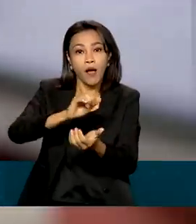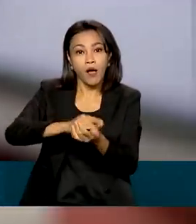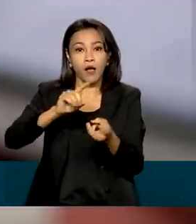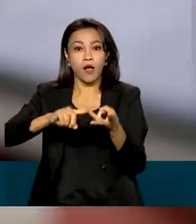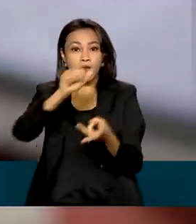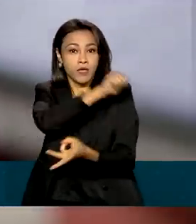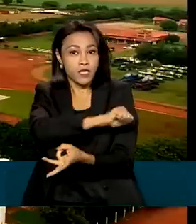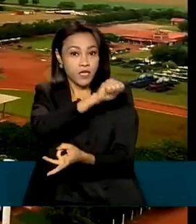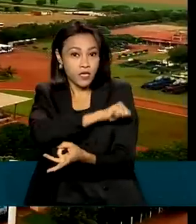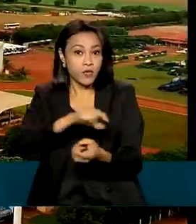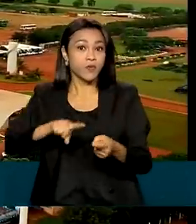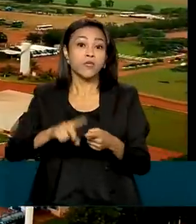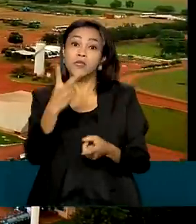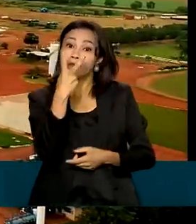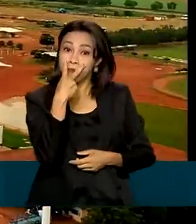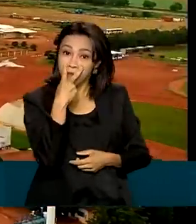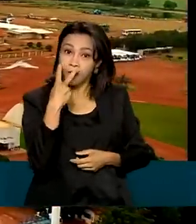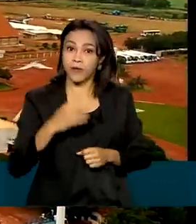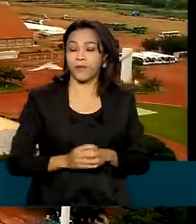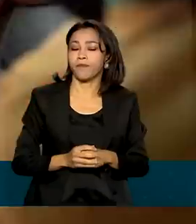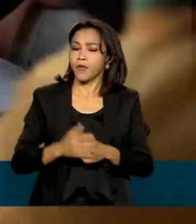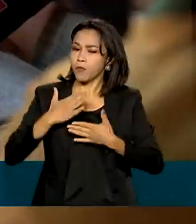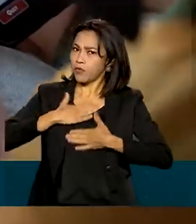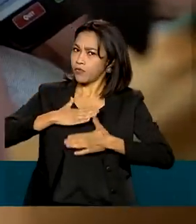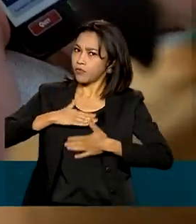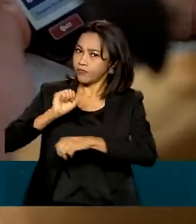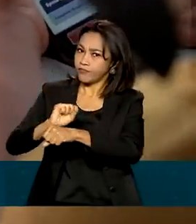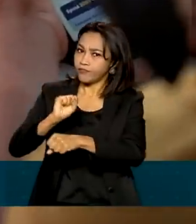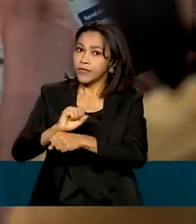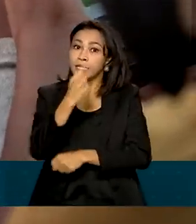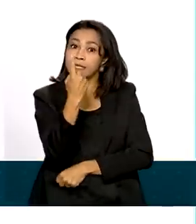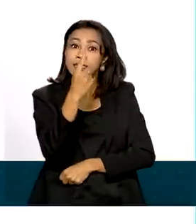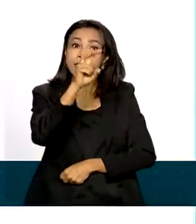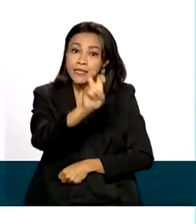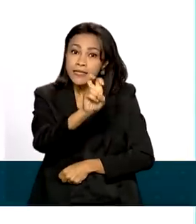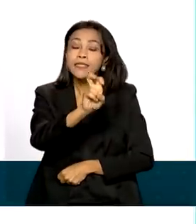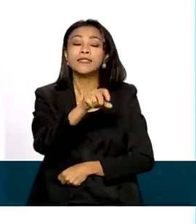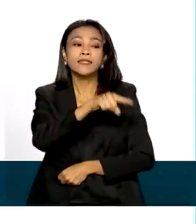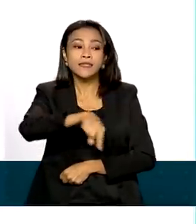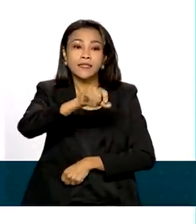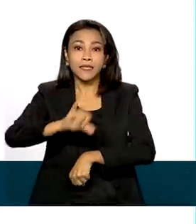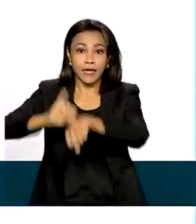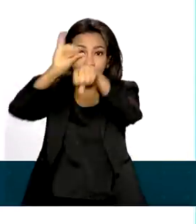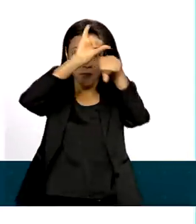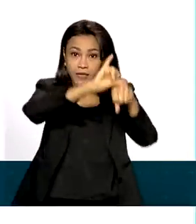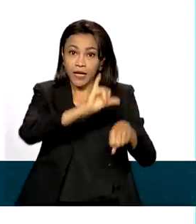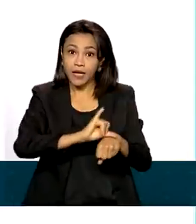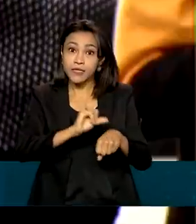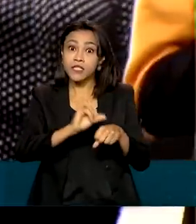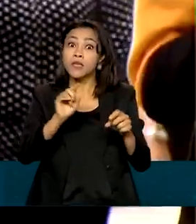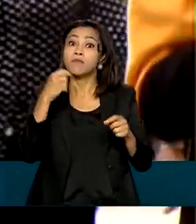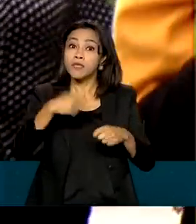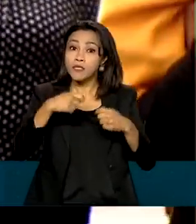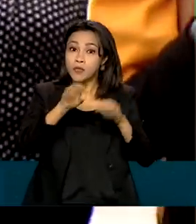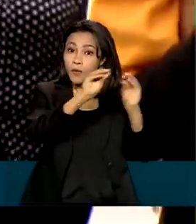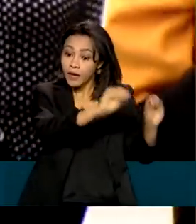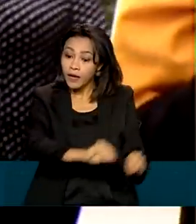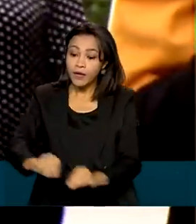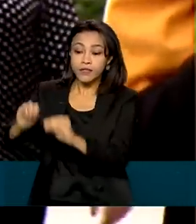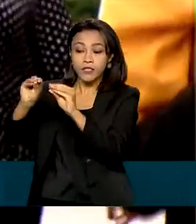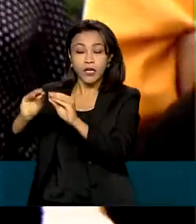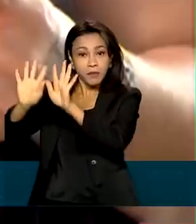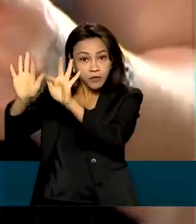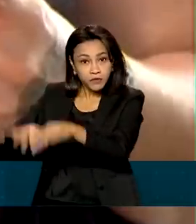Janeiro e Vitória. Por cautela, 15 capitais tiveram a data de ativação do 5G adiada para o fim de